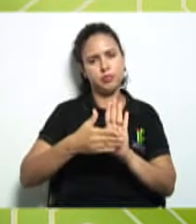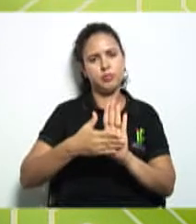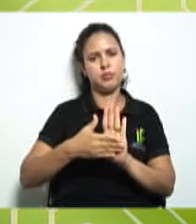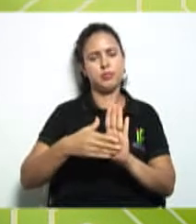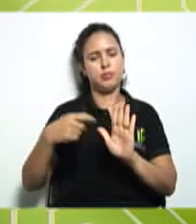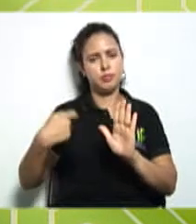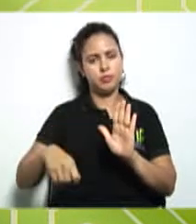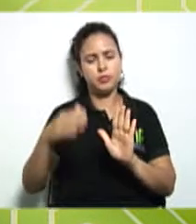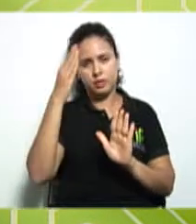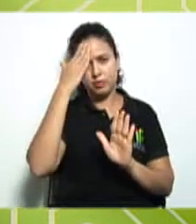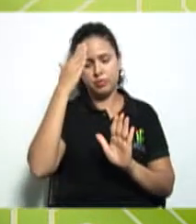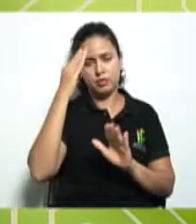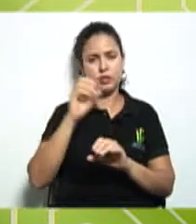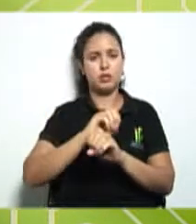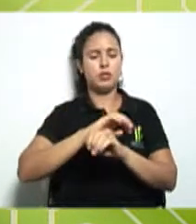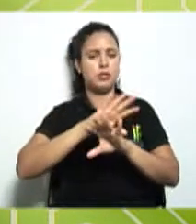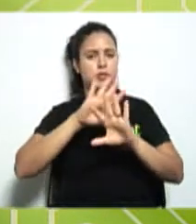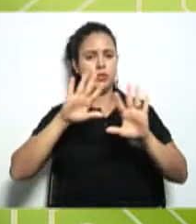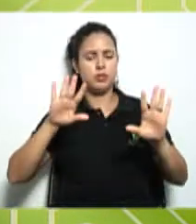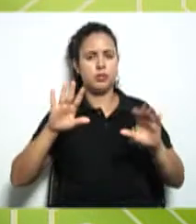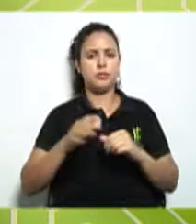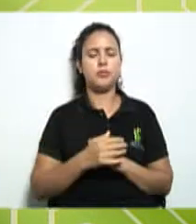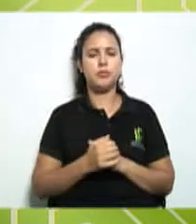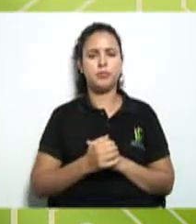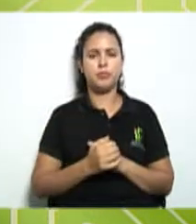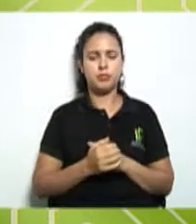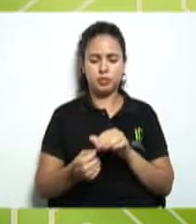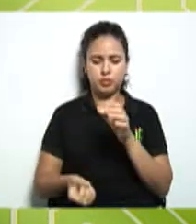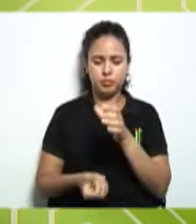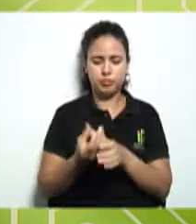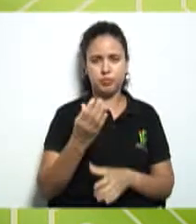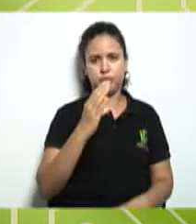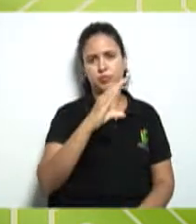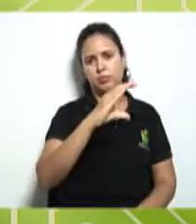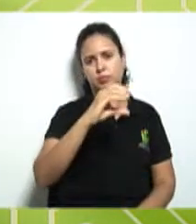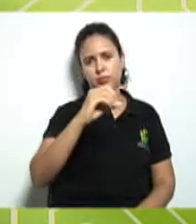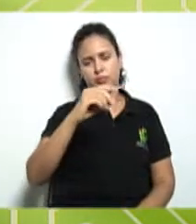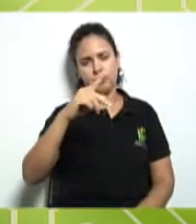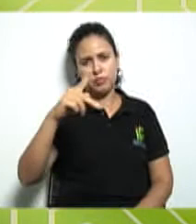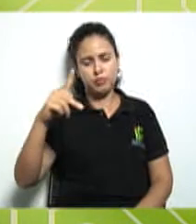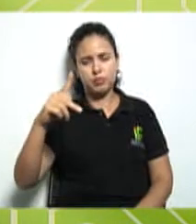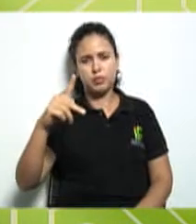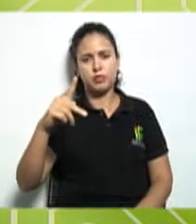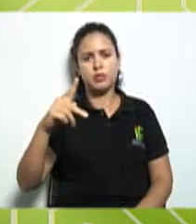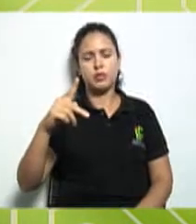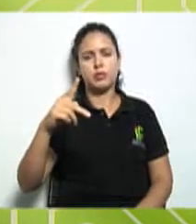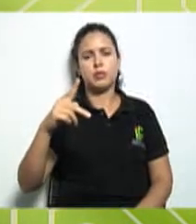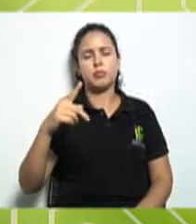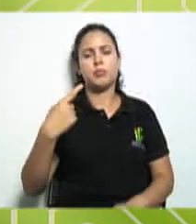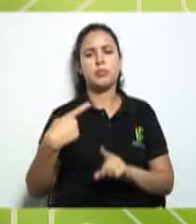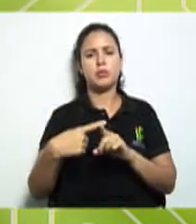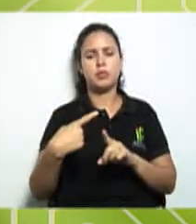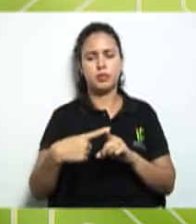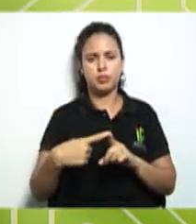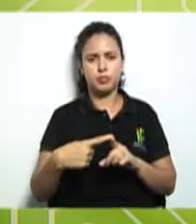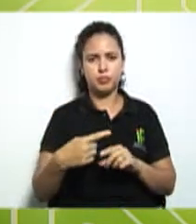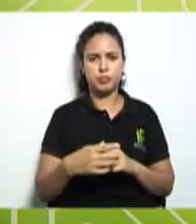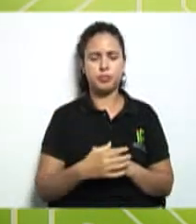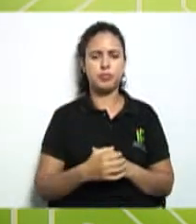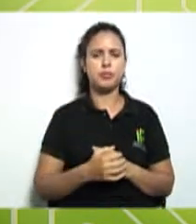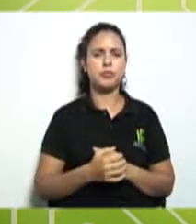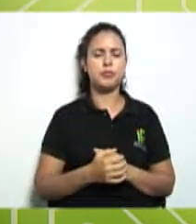claro, o que se pretende com a criação dessa cooperativa. E nesse momento, o é feito aqui?